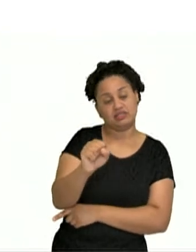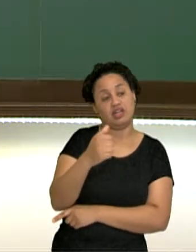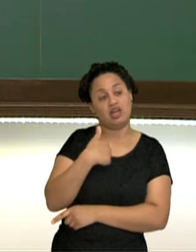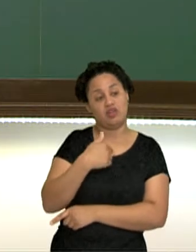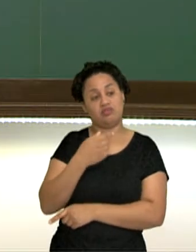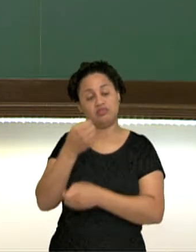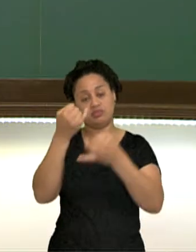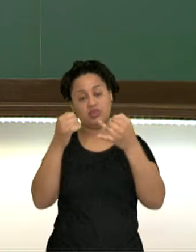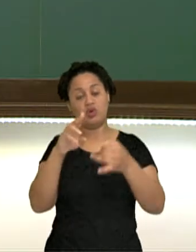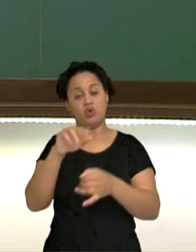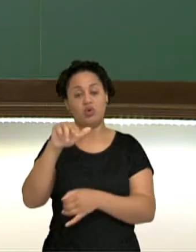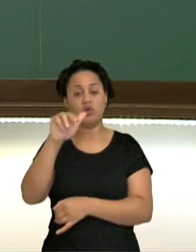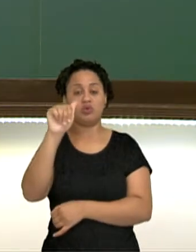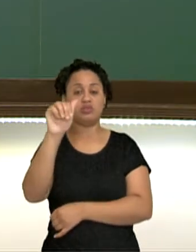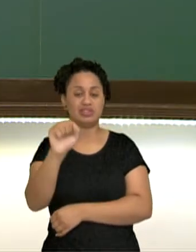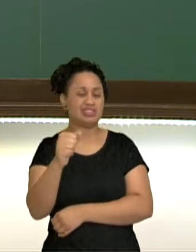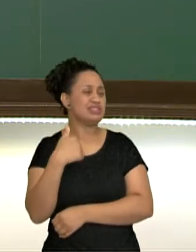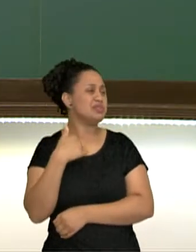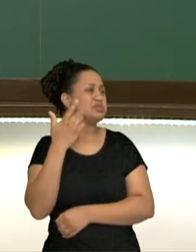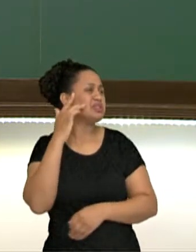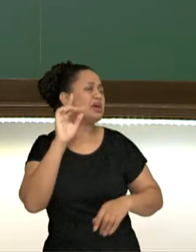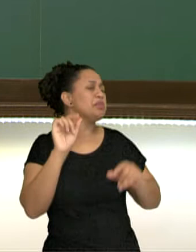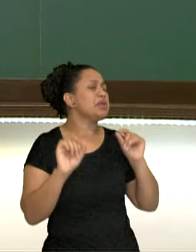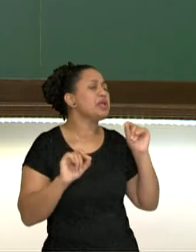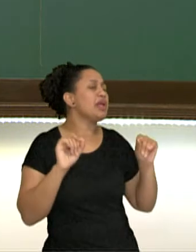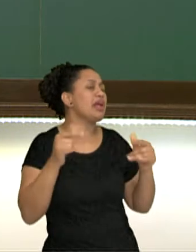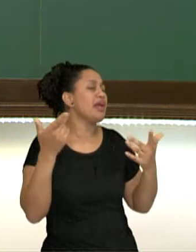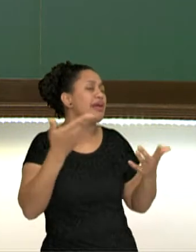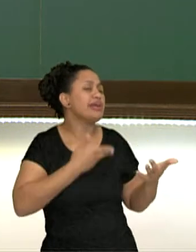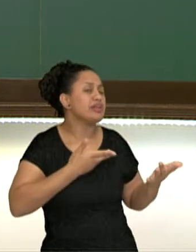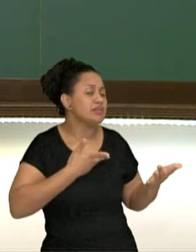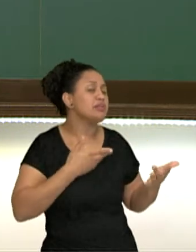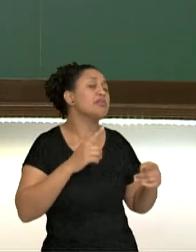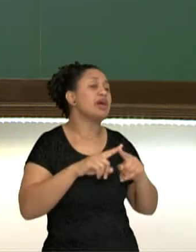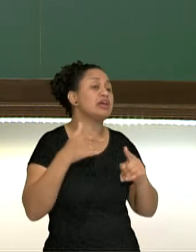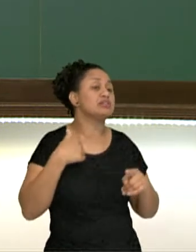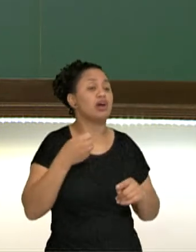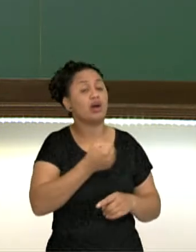umas amigas. Você não sabe muito bem quem são essas amigas, mas foram algumas.